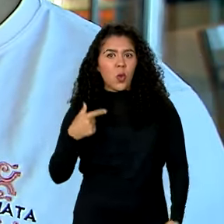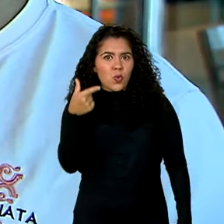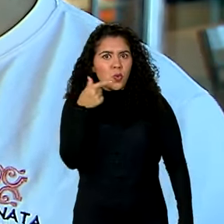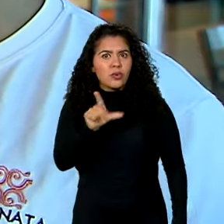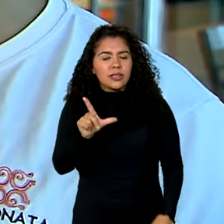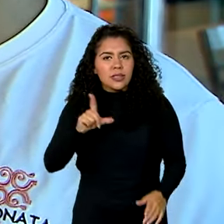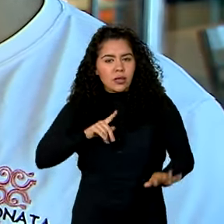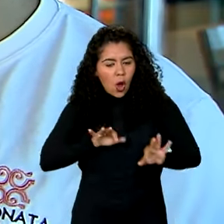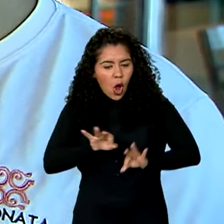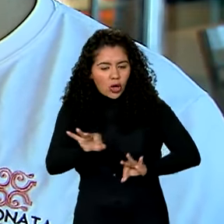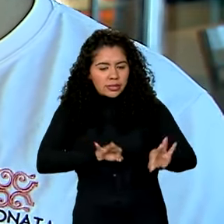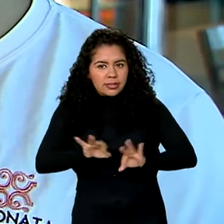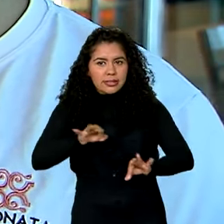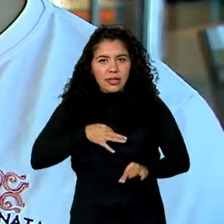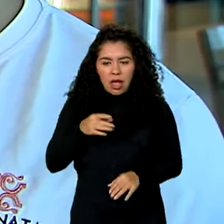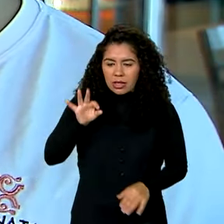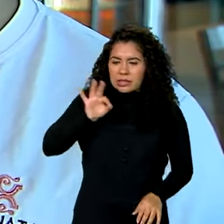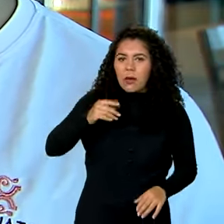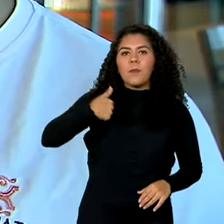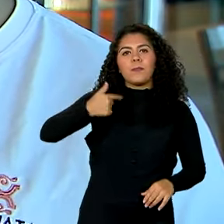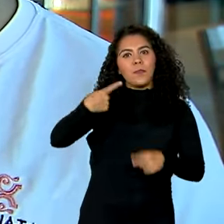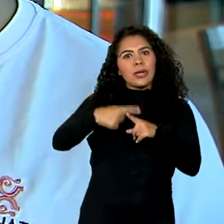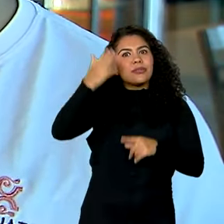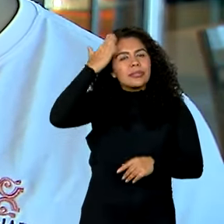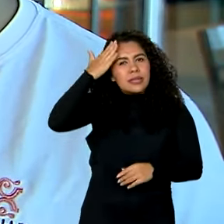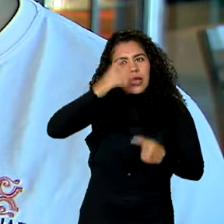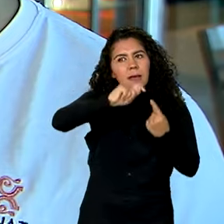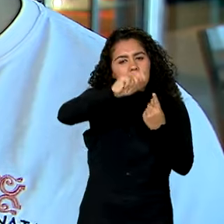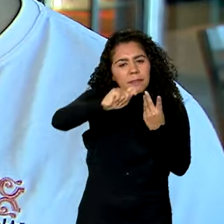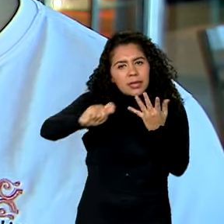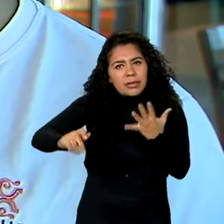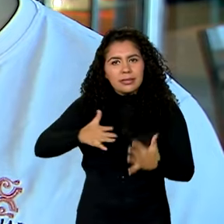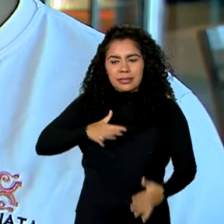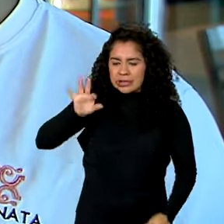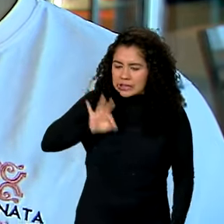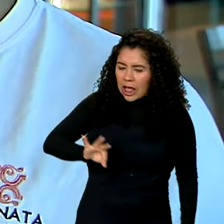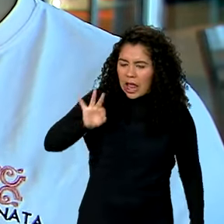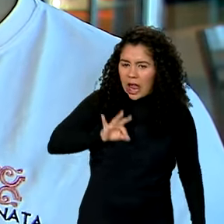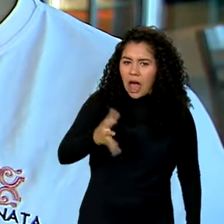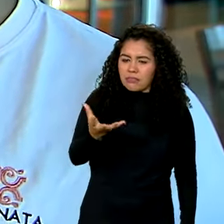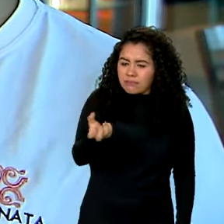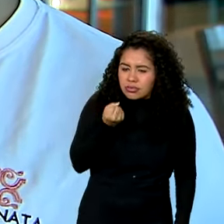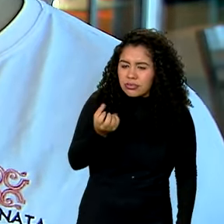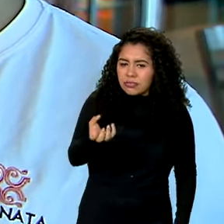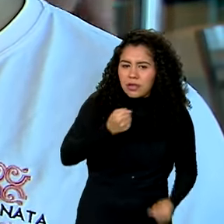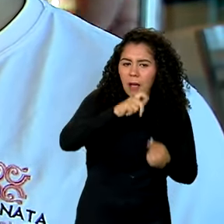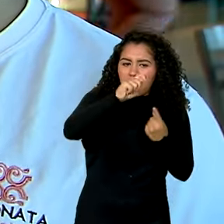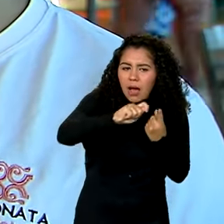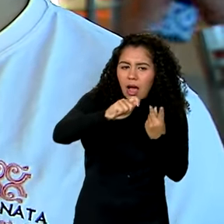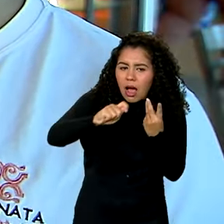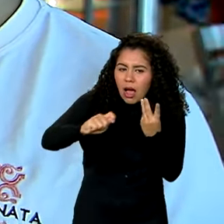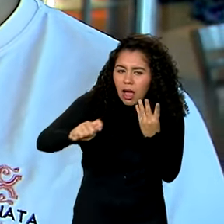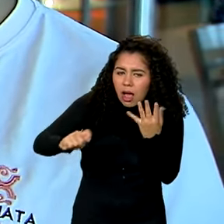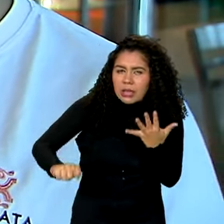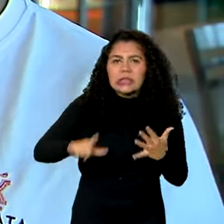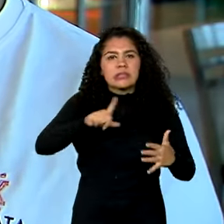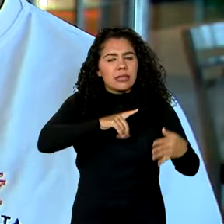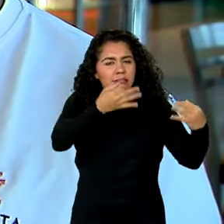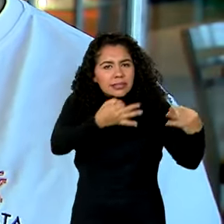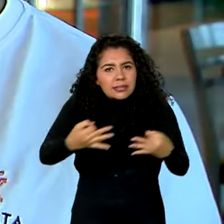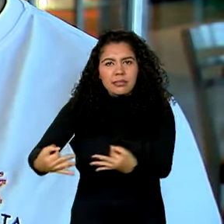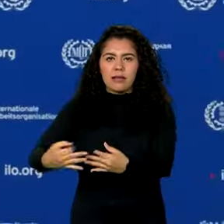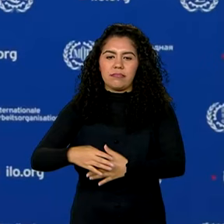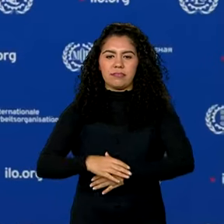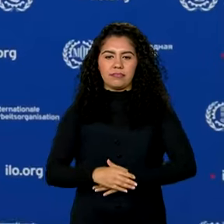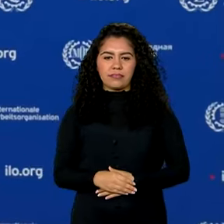financeiramente, porque eu sei que aquele salário vai estar todo o tempo na minha conta. Naquele quinto dia útil ele está lá sem falta.